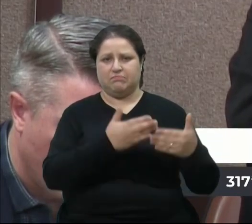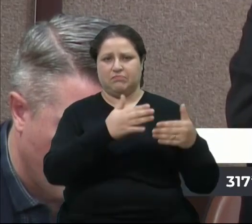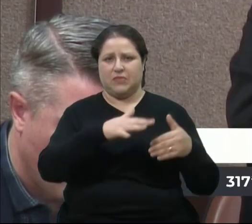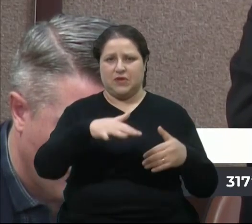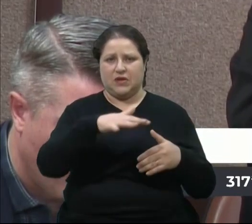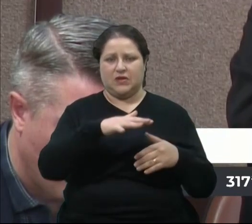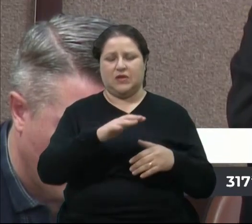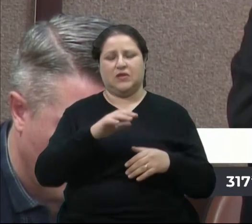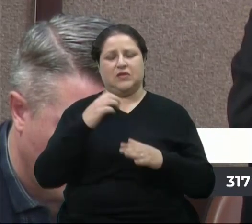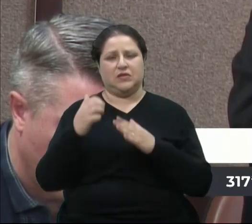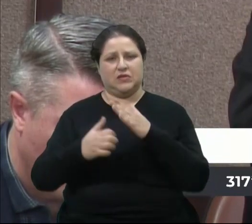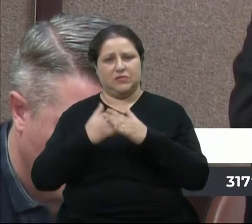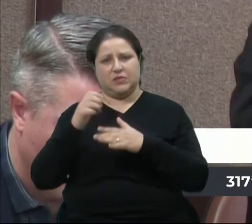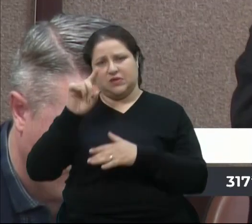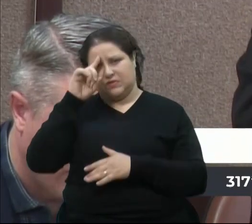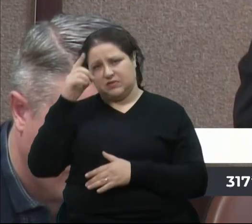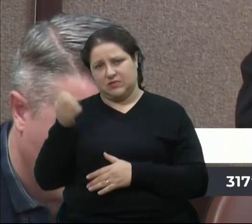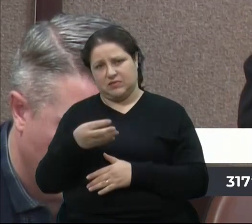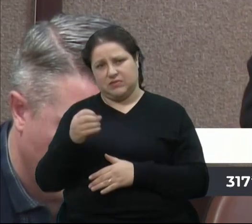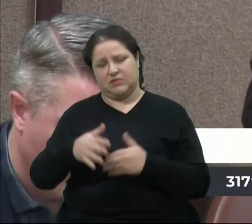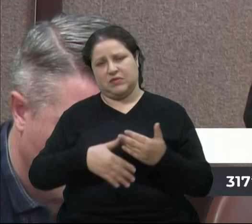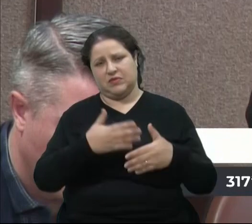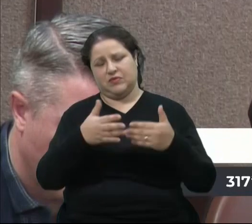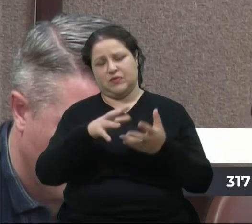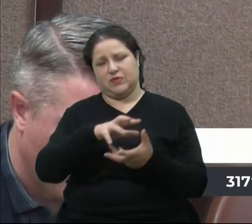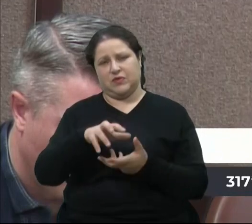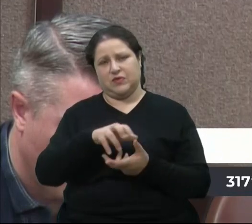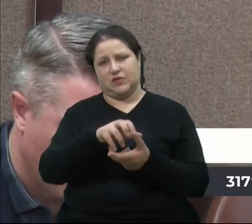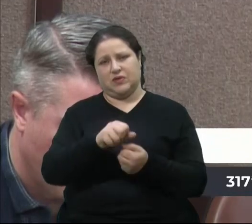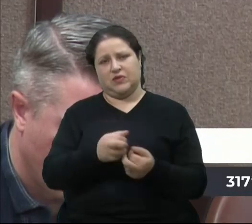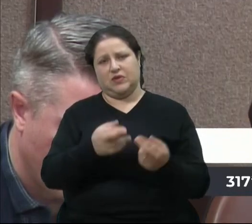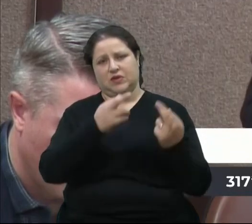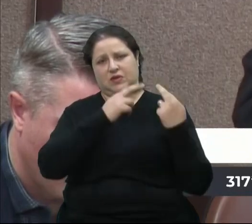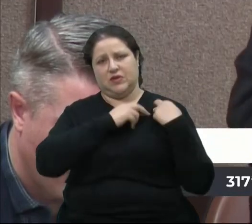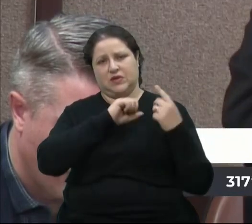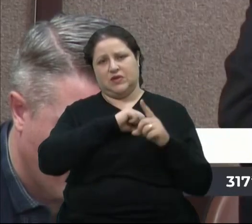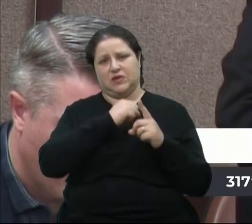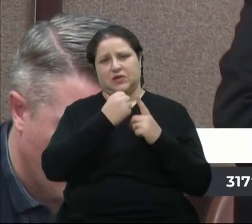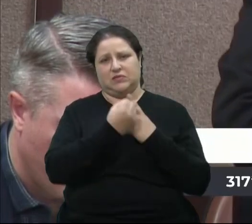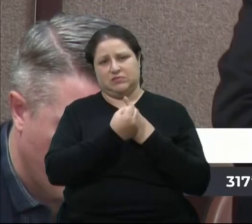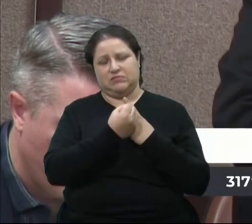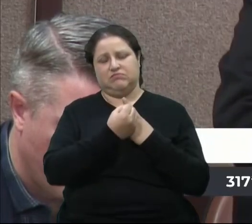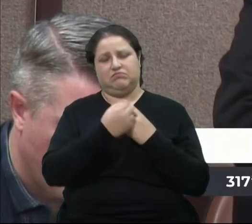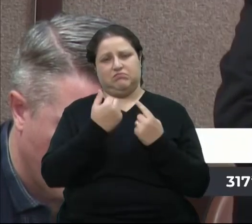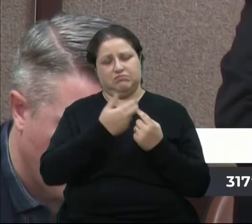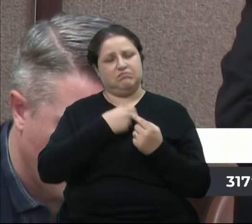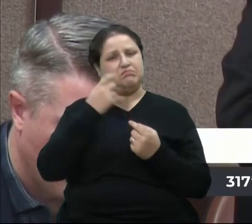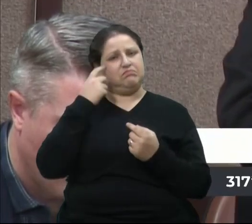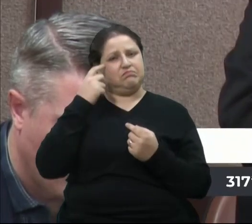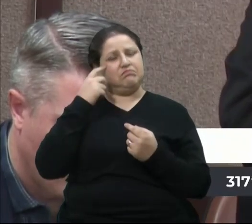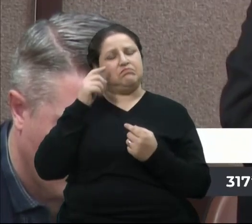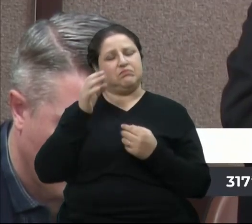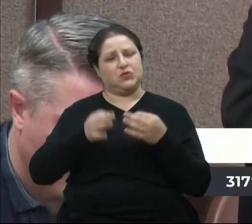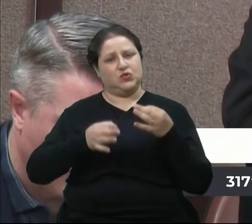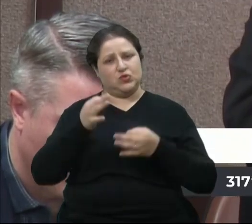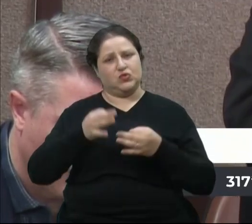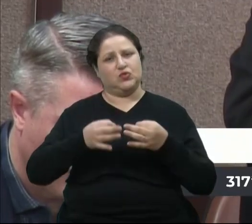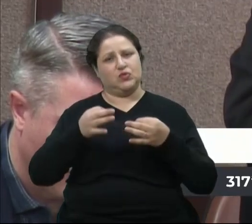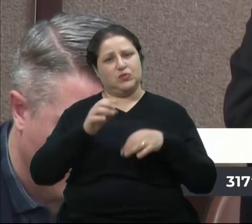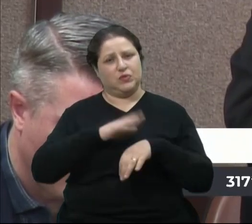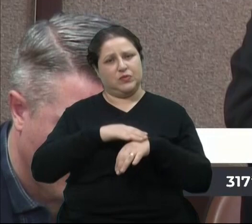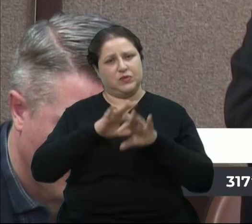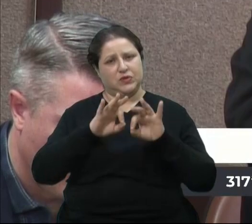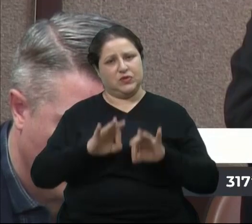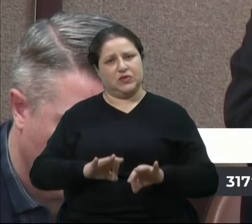empresarial, inovação, desenvolvimento sustentável e responsabilidade social, consideramos justo e oportuno conferir ao senhor